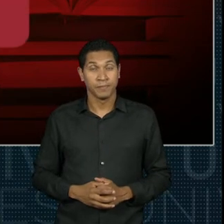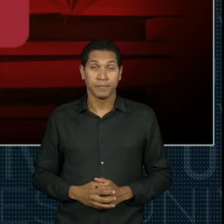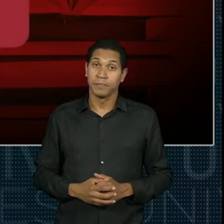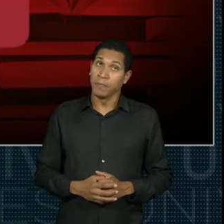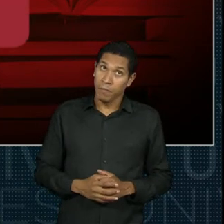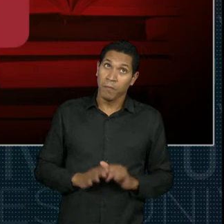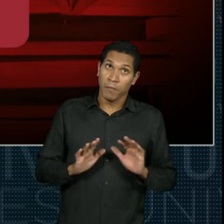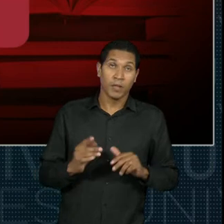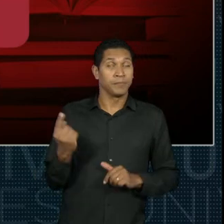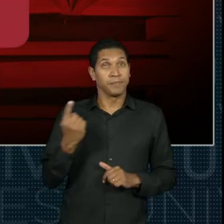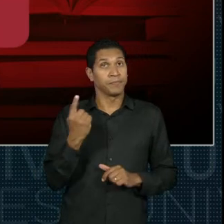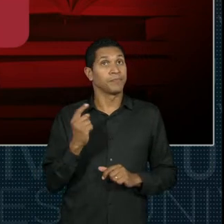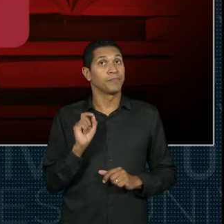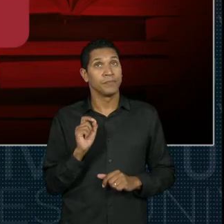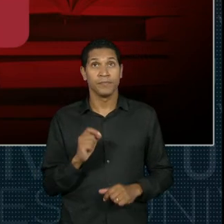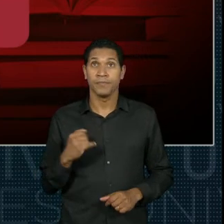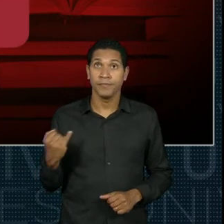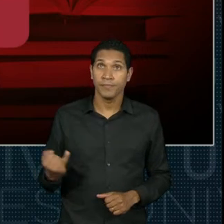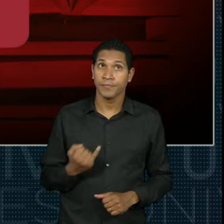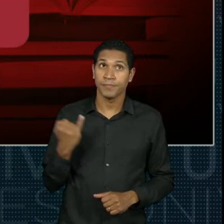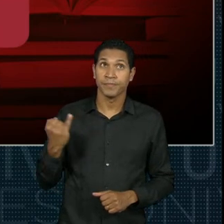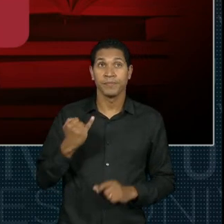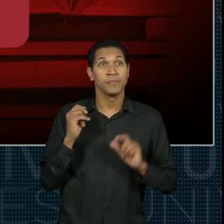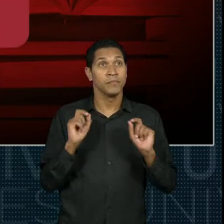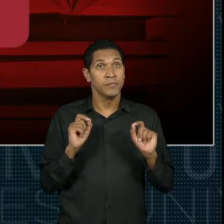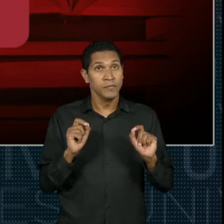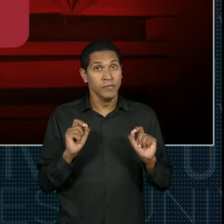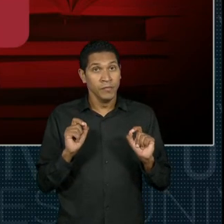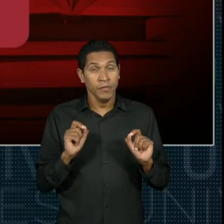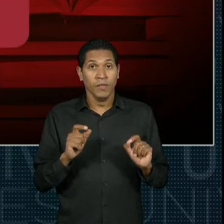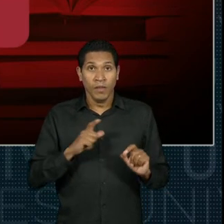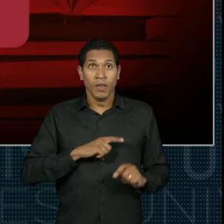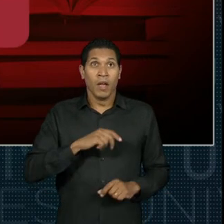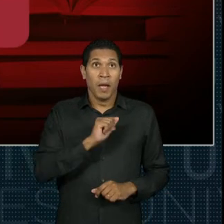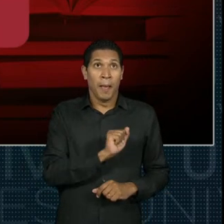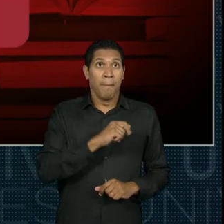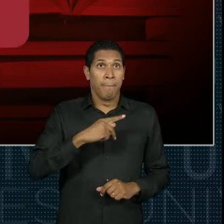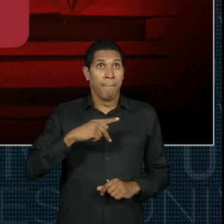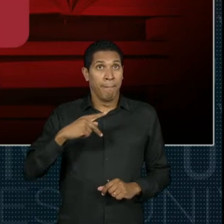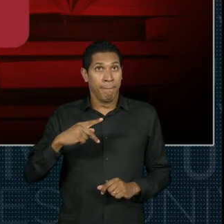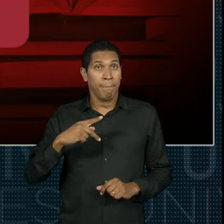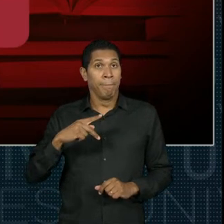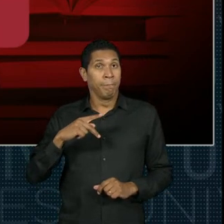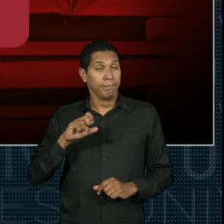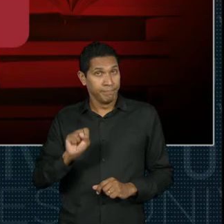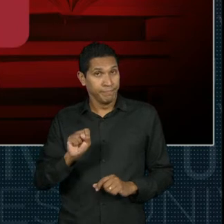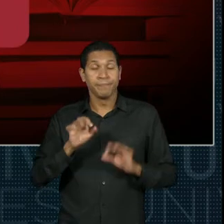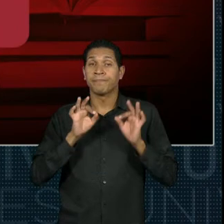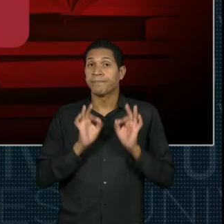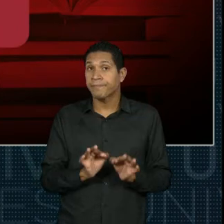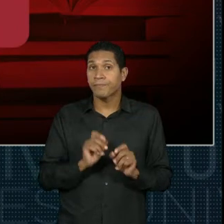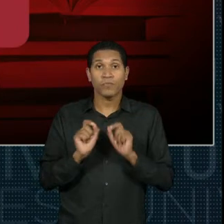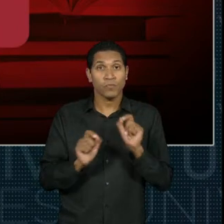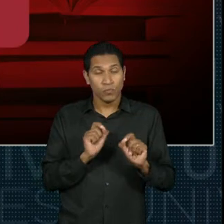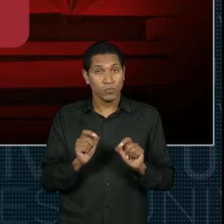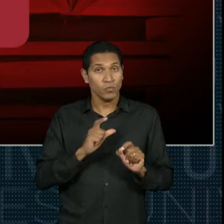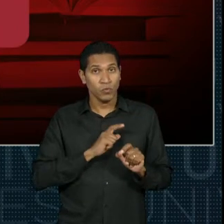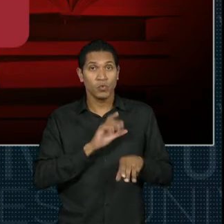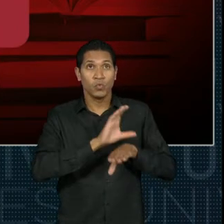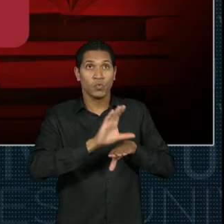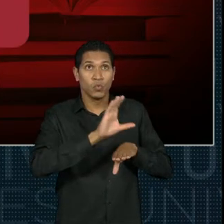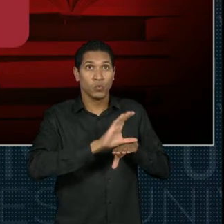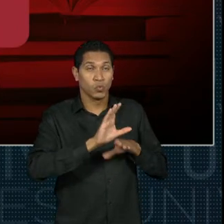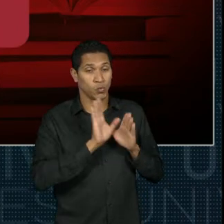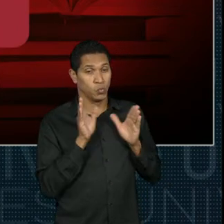Primeiro, é importante frisar que as APPs são apenas para os cursos do